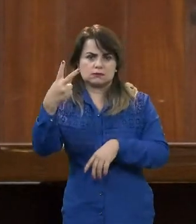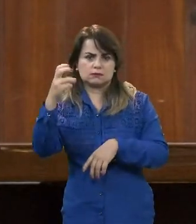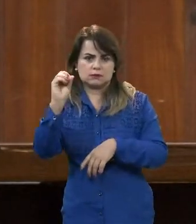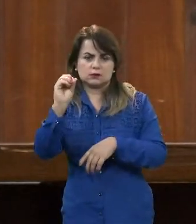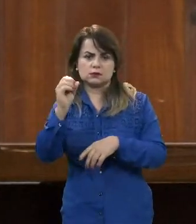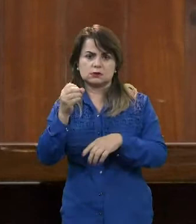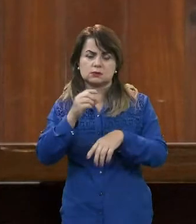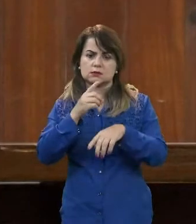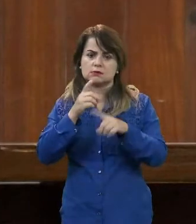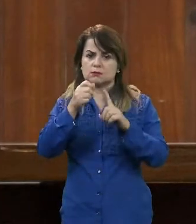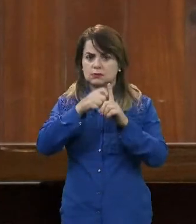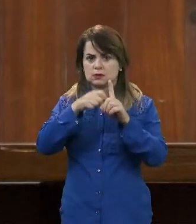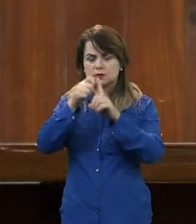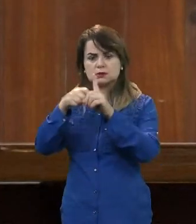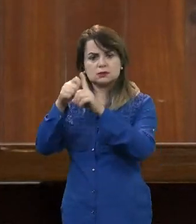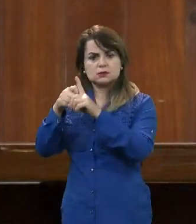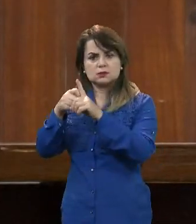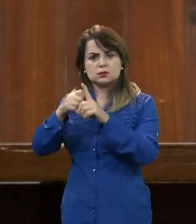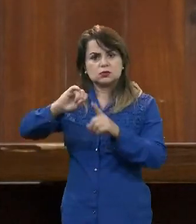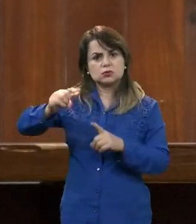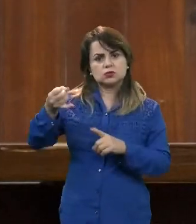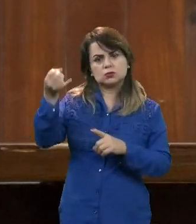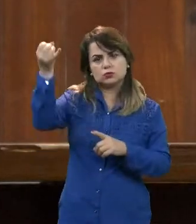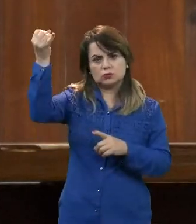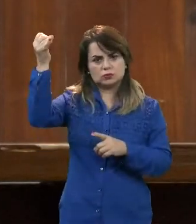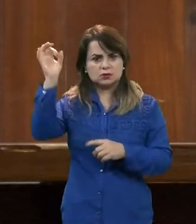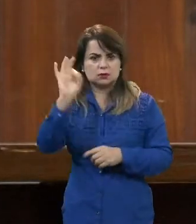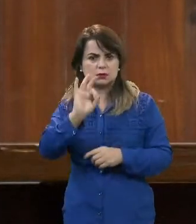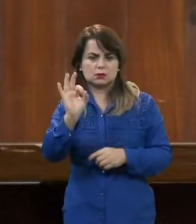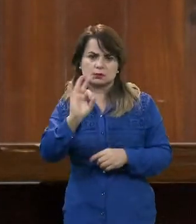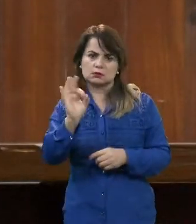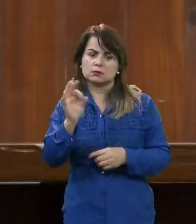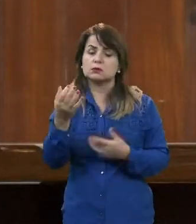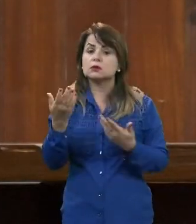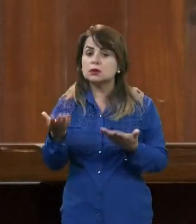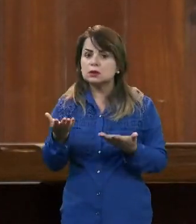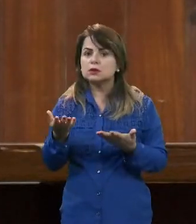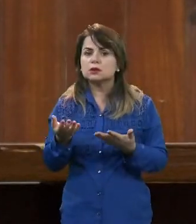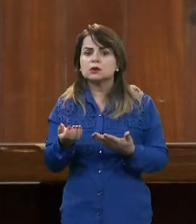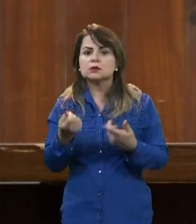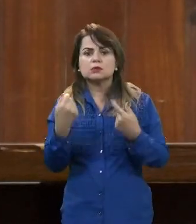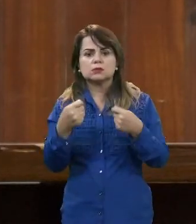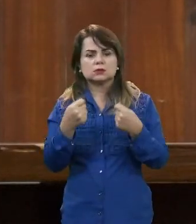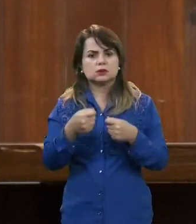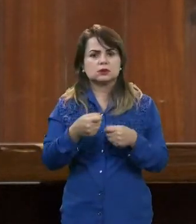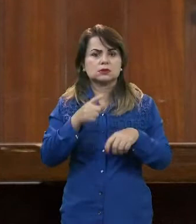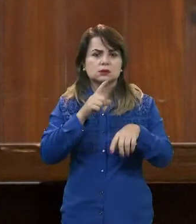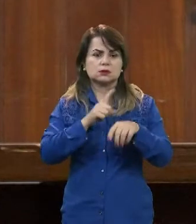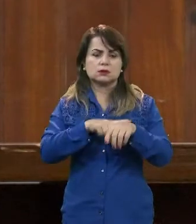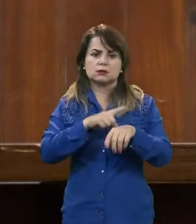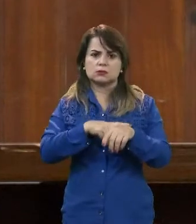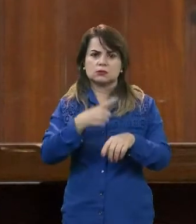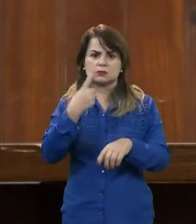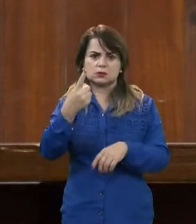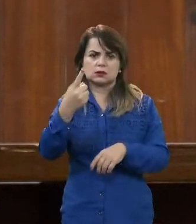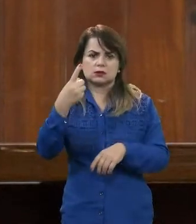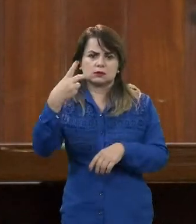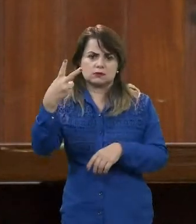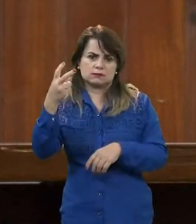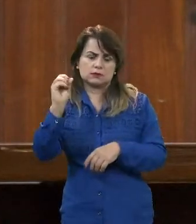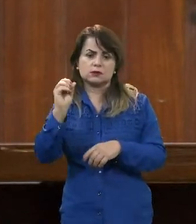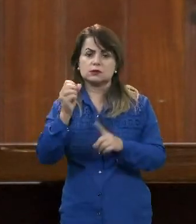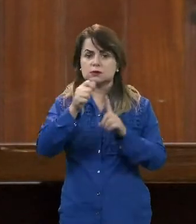cobrança de juros. Ou seja, nós pegaríamos, desde que caiba, claro, dentro do prazo de 120 meses, essas duas